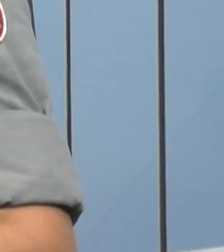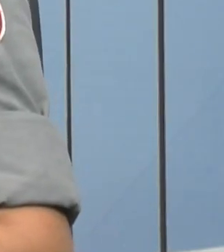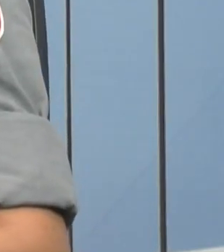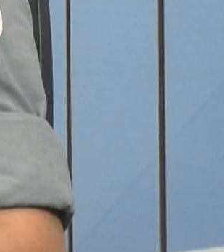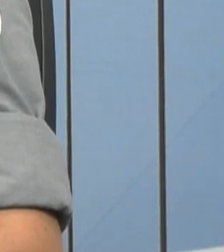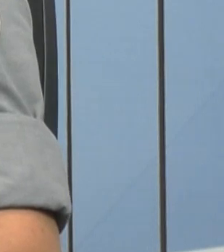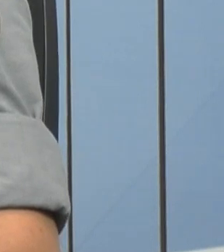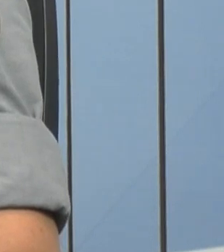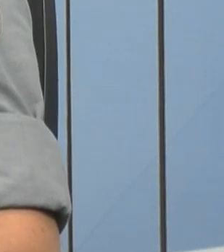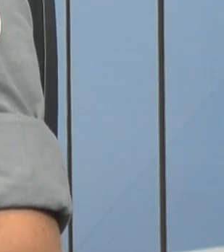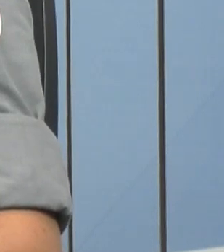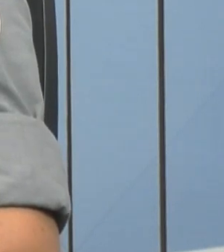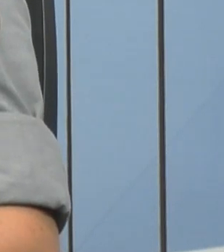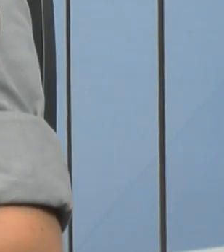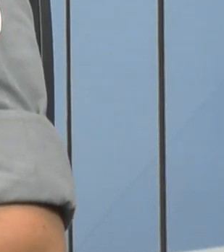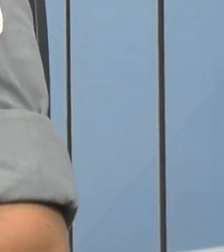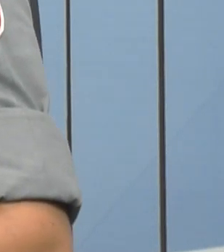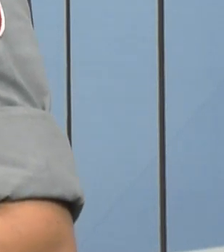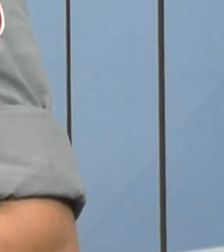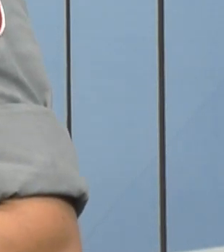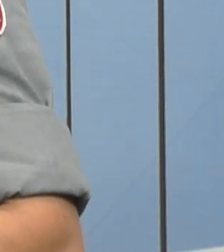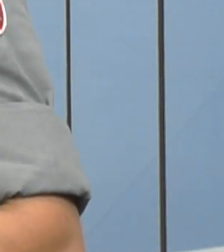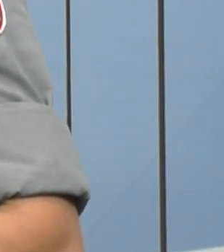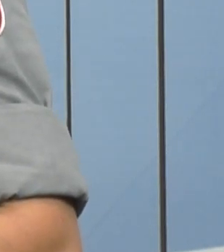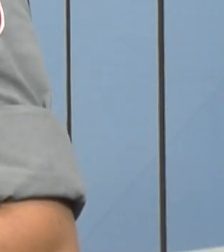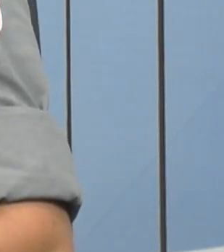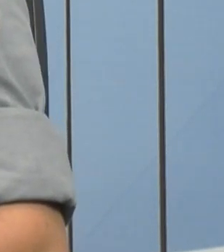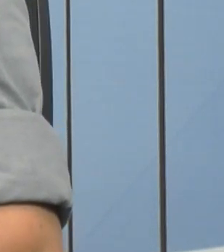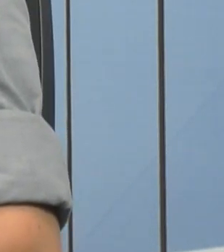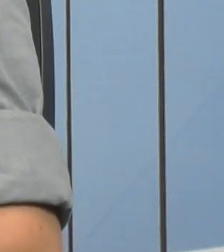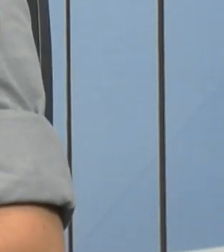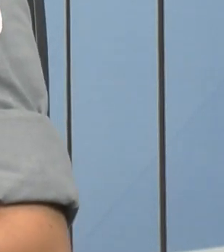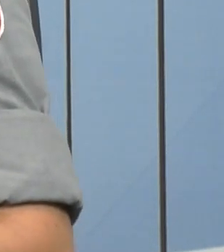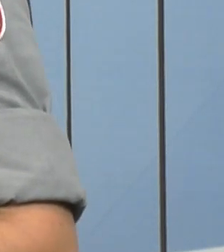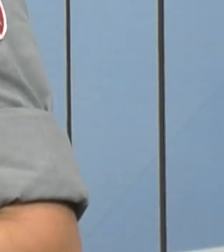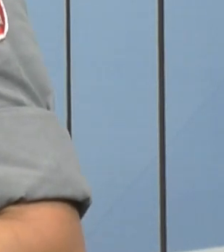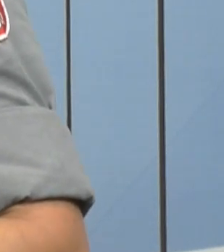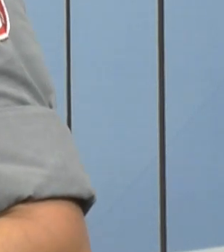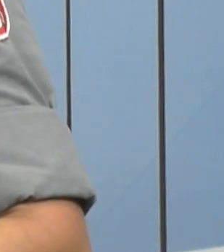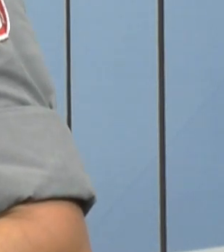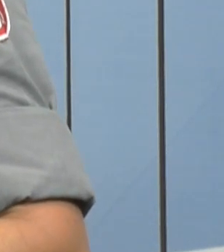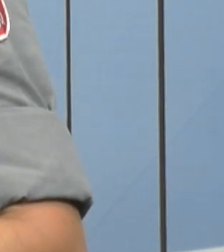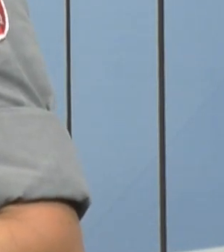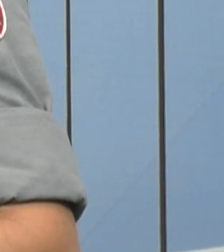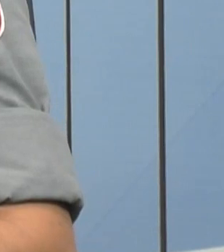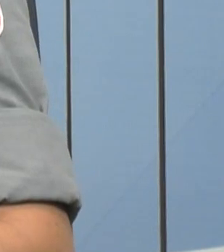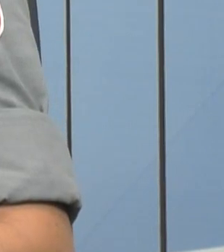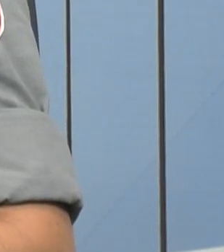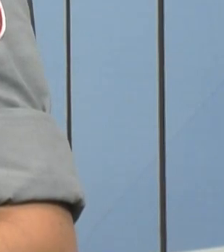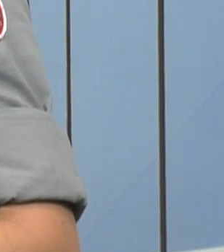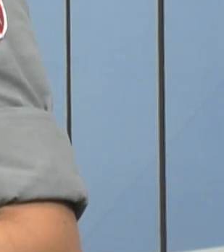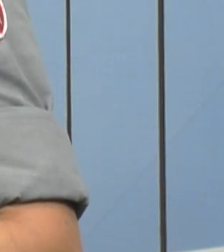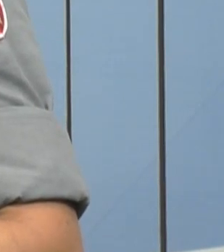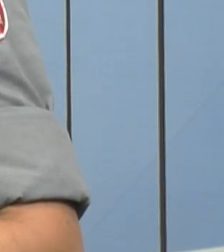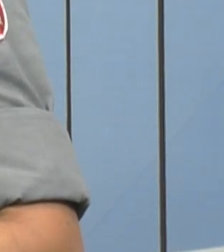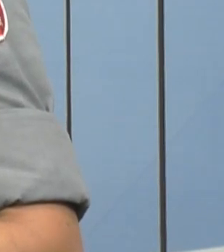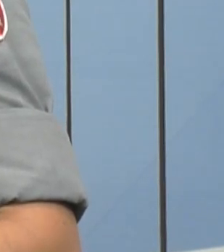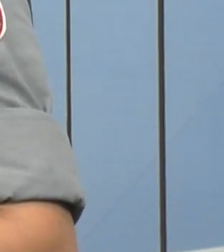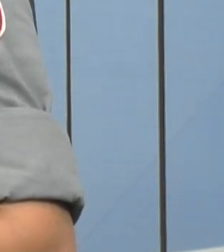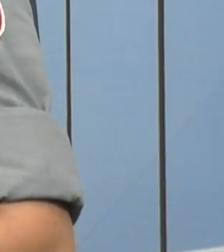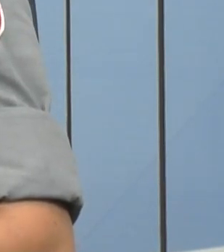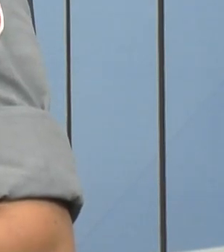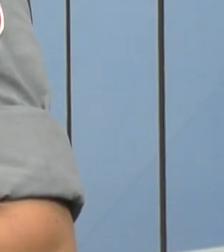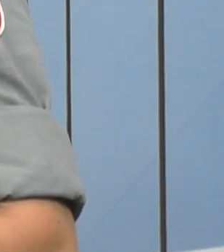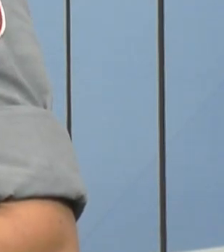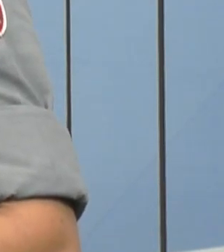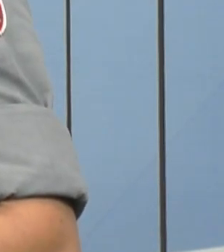esses métodos de alerta tem que ter uma educação em massa da população para ela compreender a importância deles e como atuar como